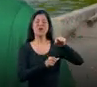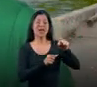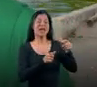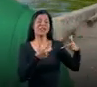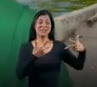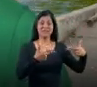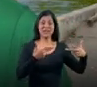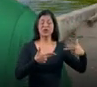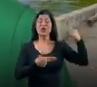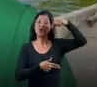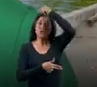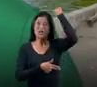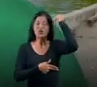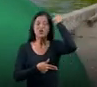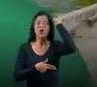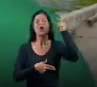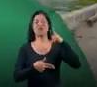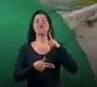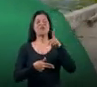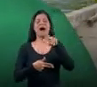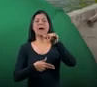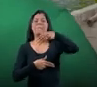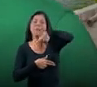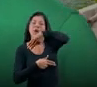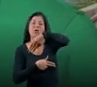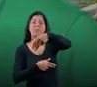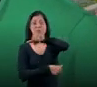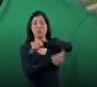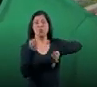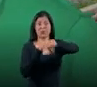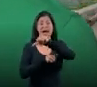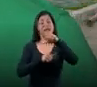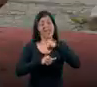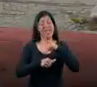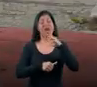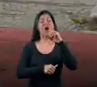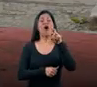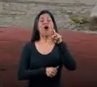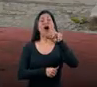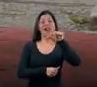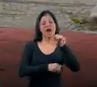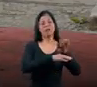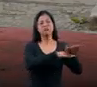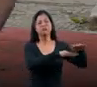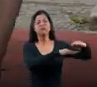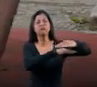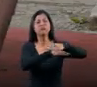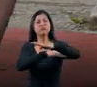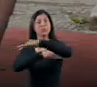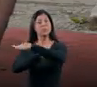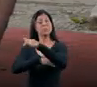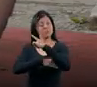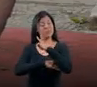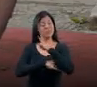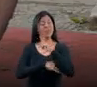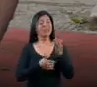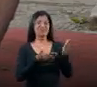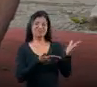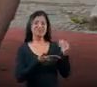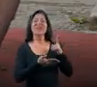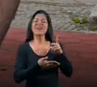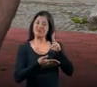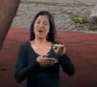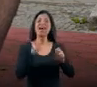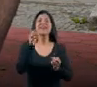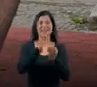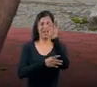Antônio e da grande Maruíba. A Orla Noroeste. Sabe quem trouxe esse investimento para cá? O Gandini, o nosso futuro prefeito. Pois é,